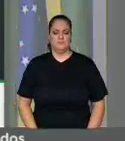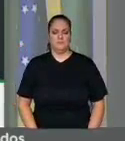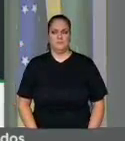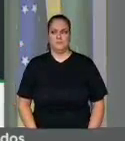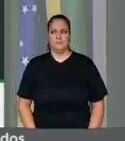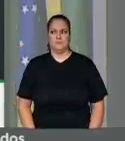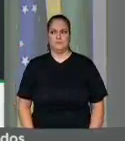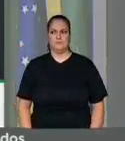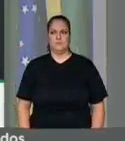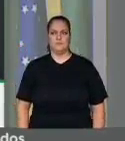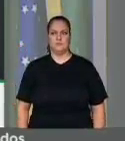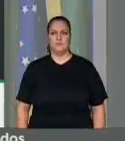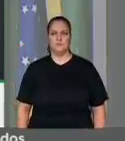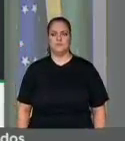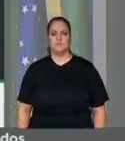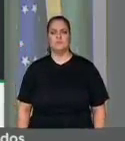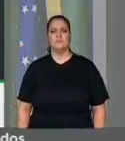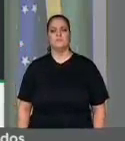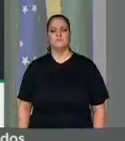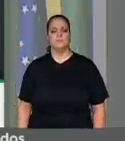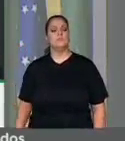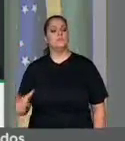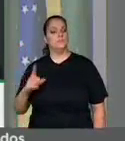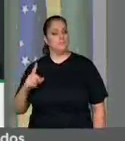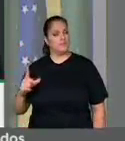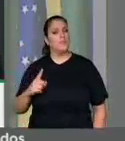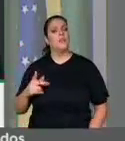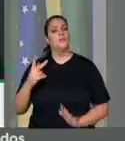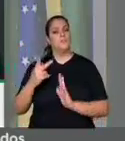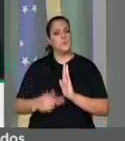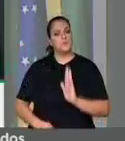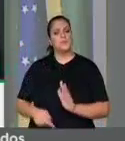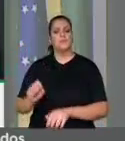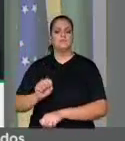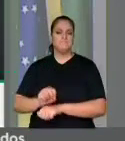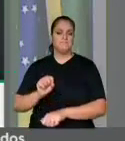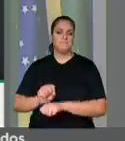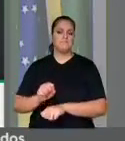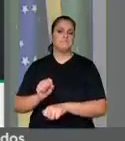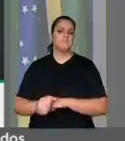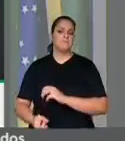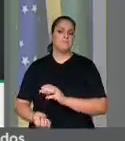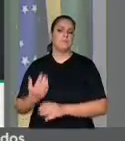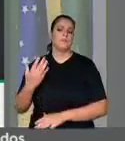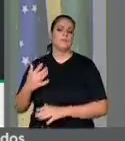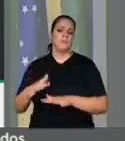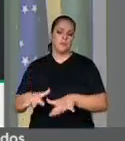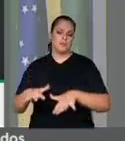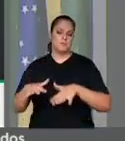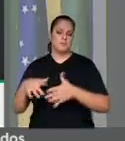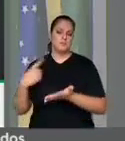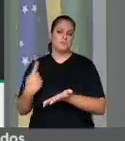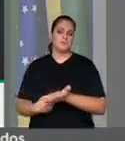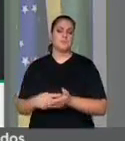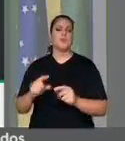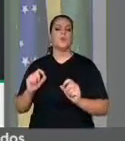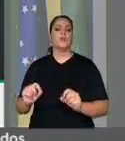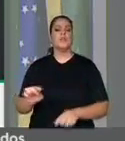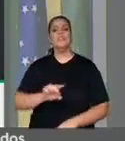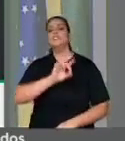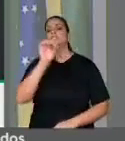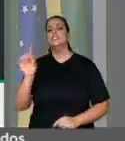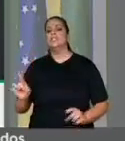comissão e nós precisamos fazer uma audiência pública para se criar o dia do empreendedor jovem. É preciso